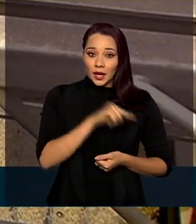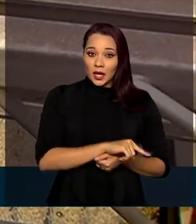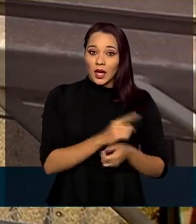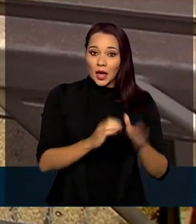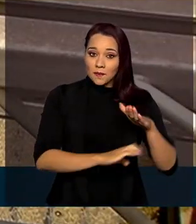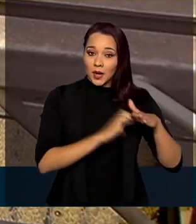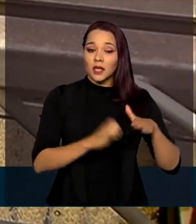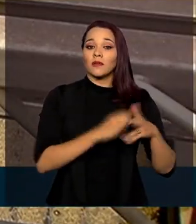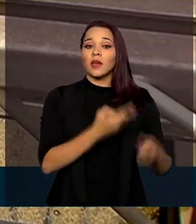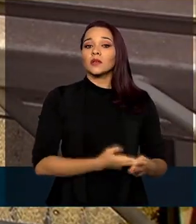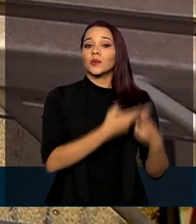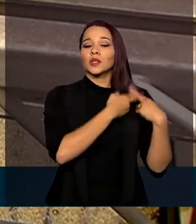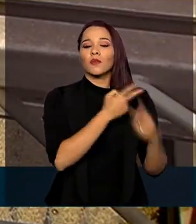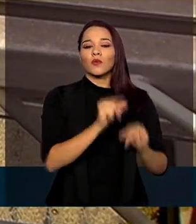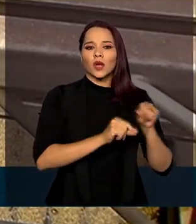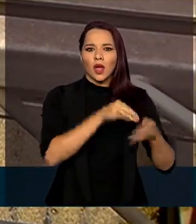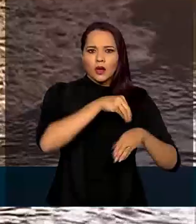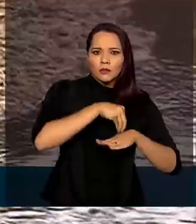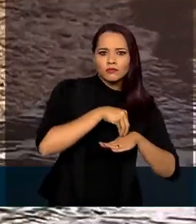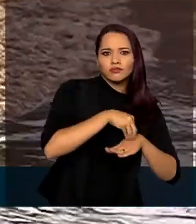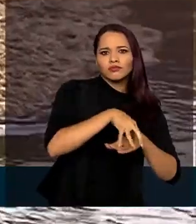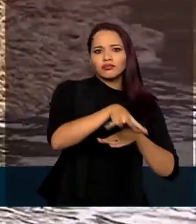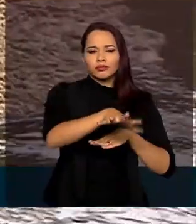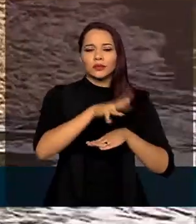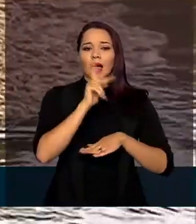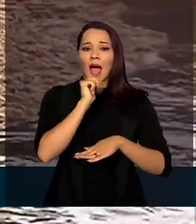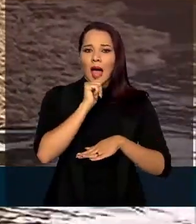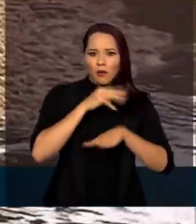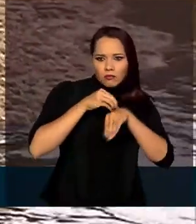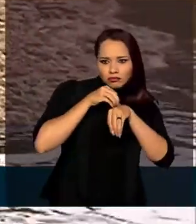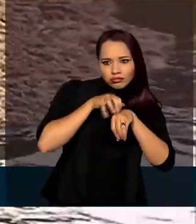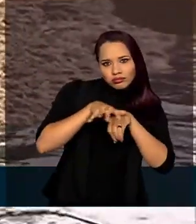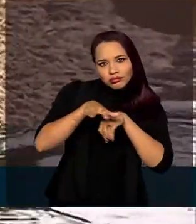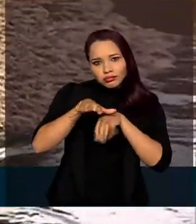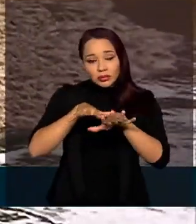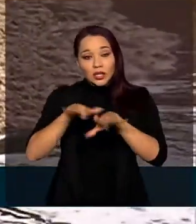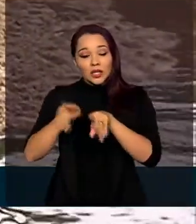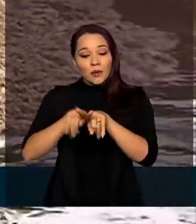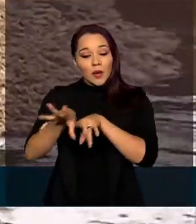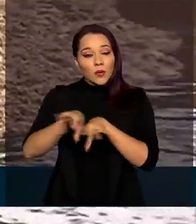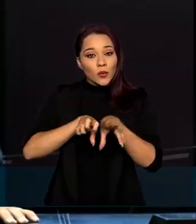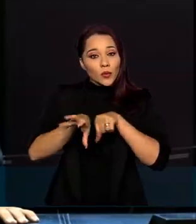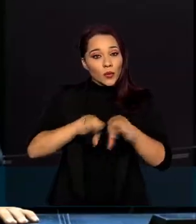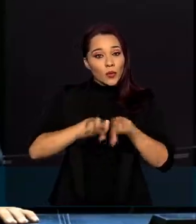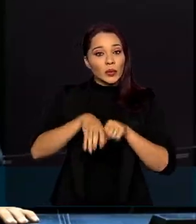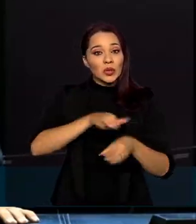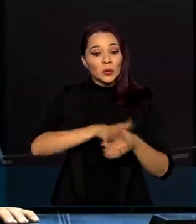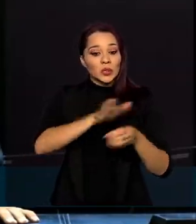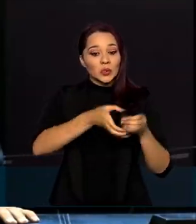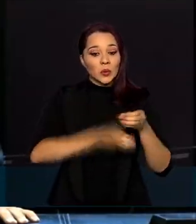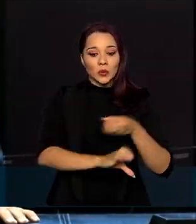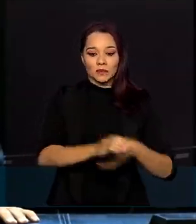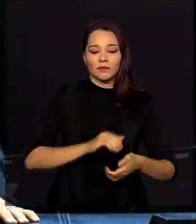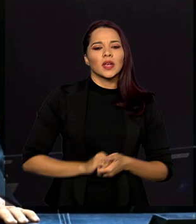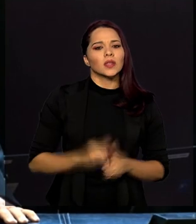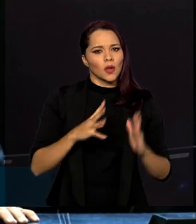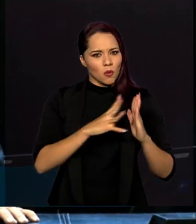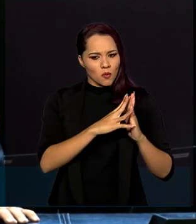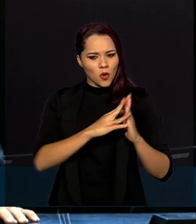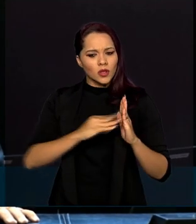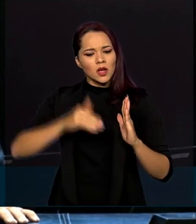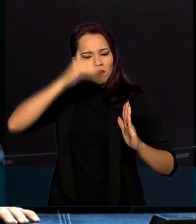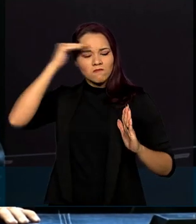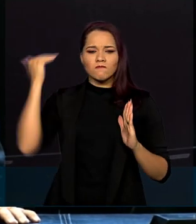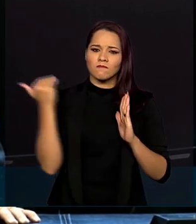responsável pela distribuição dessa água e pela coleta do esgoto. Com um exemplo a ser seguido,